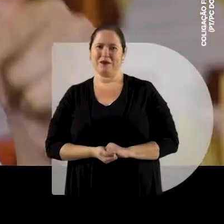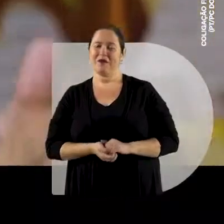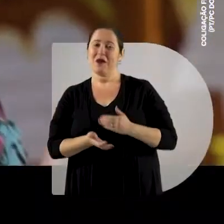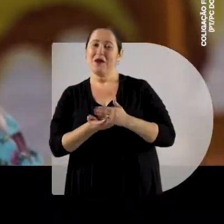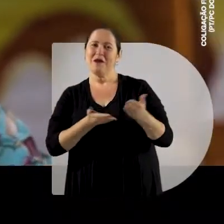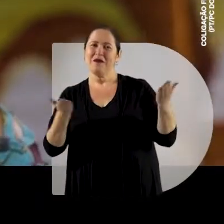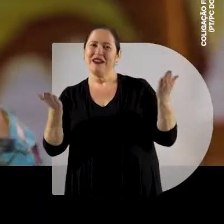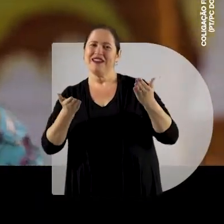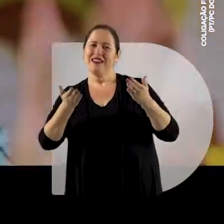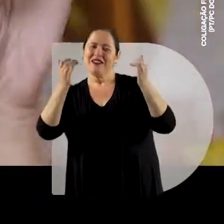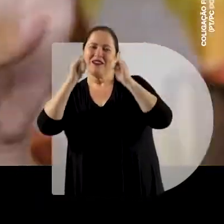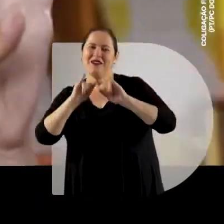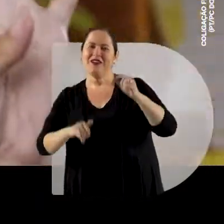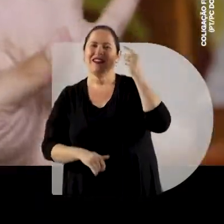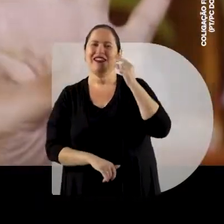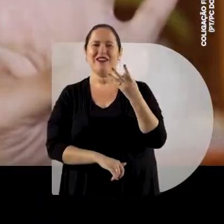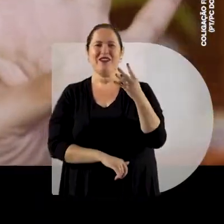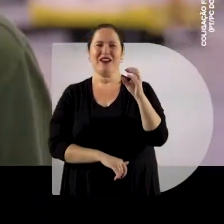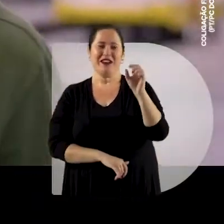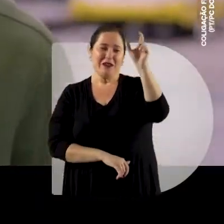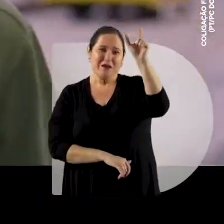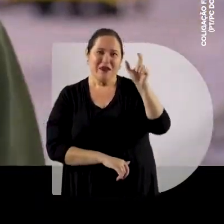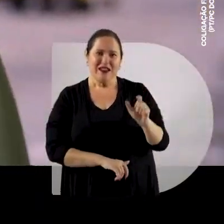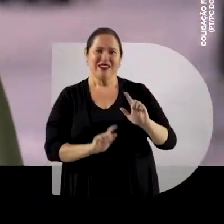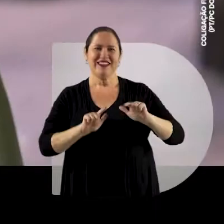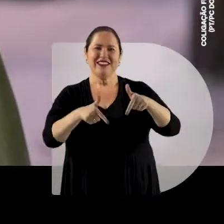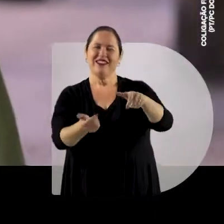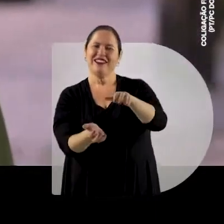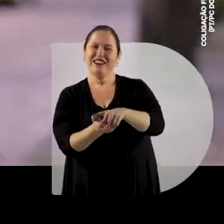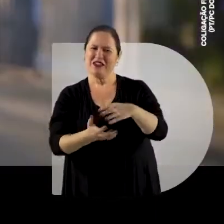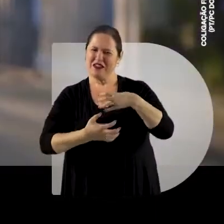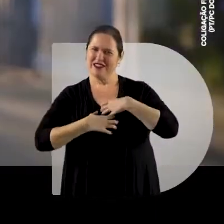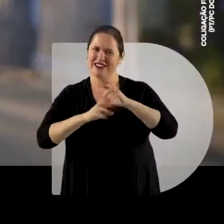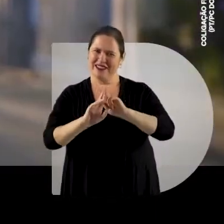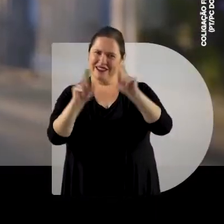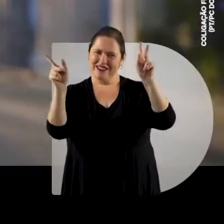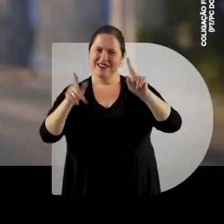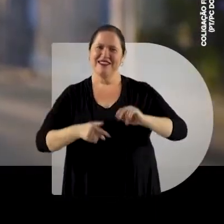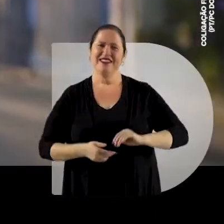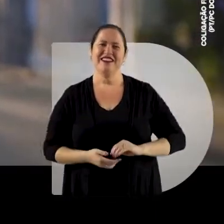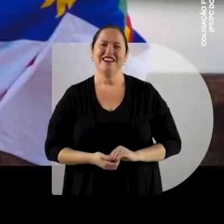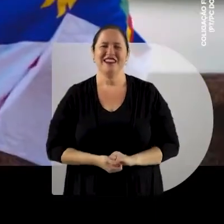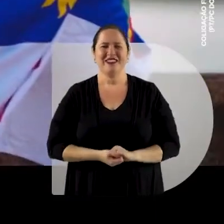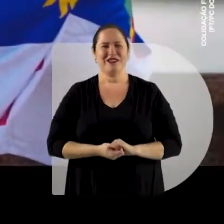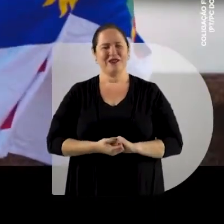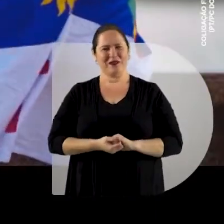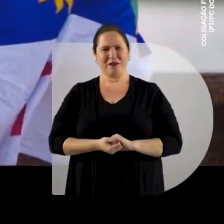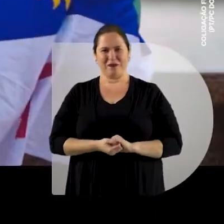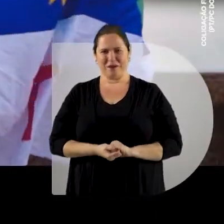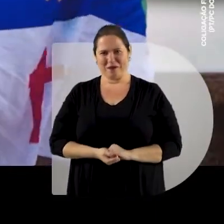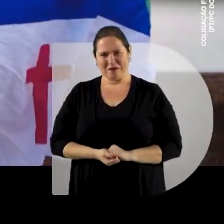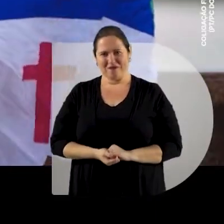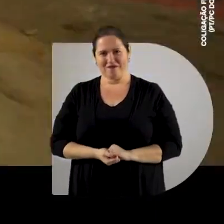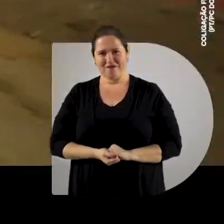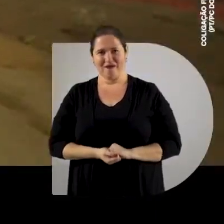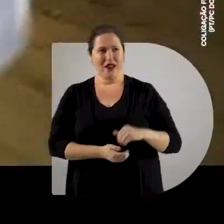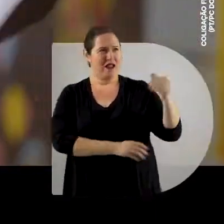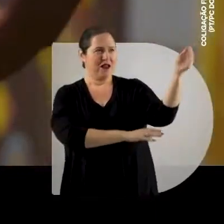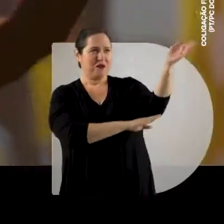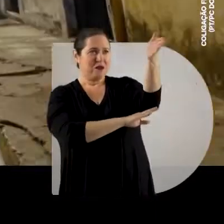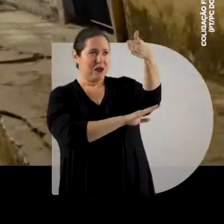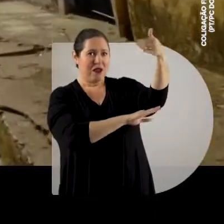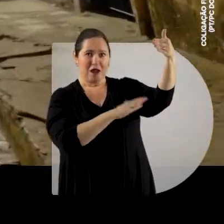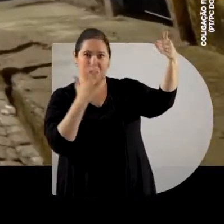Começa agora o programa de Danilo 40 O cara que vai lutar por Pernambuco Sente a pressão? Se a nossa